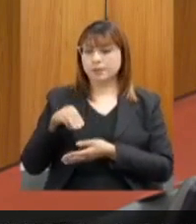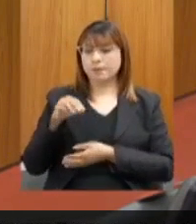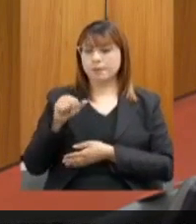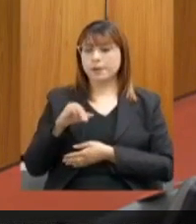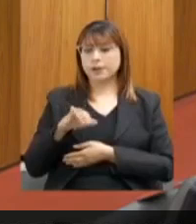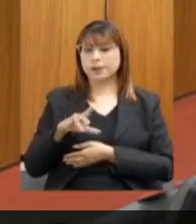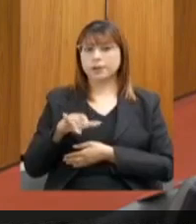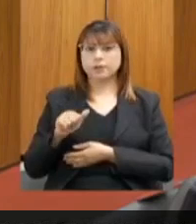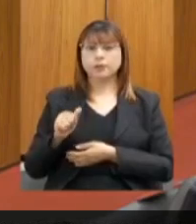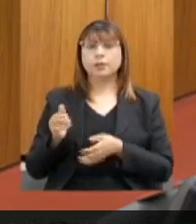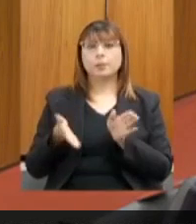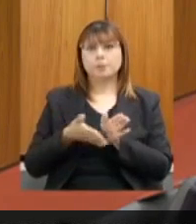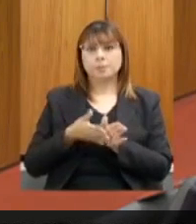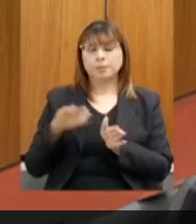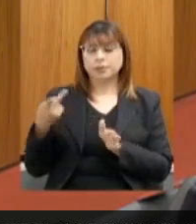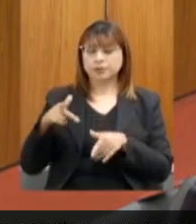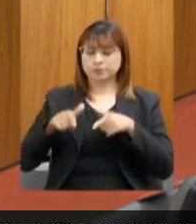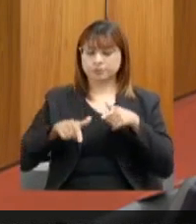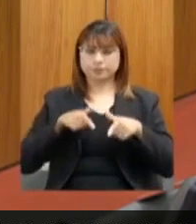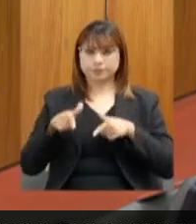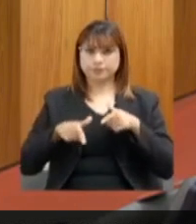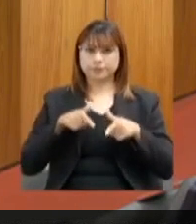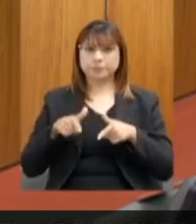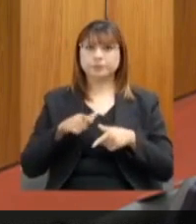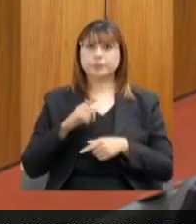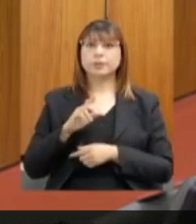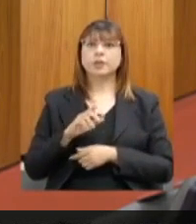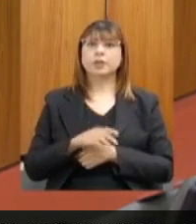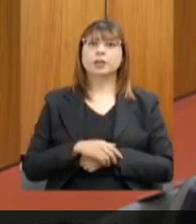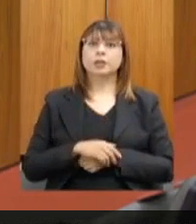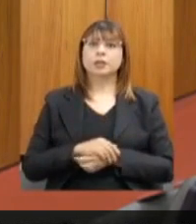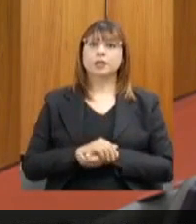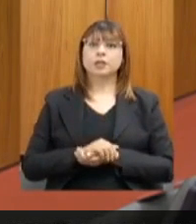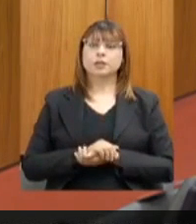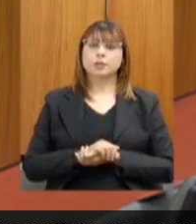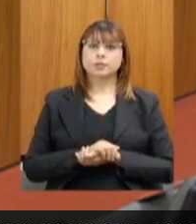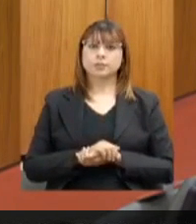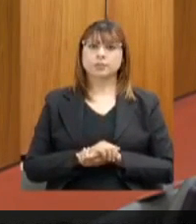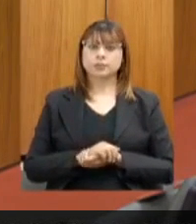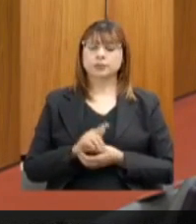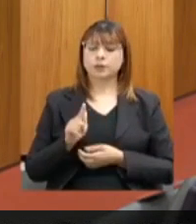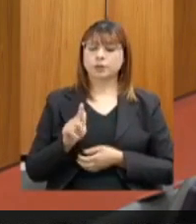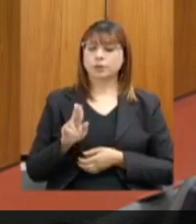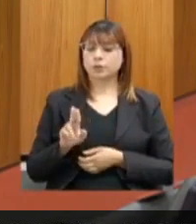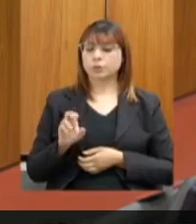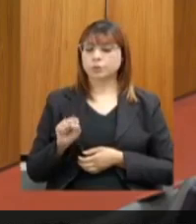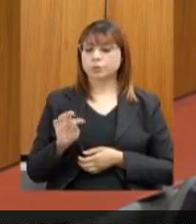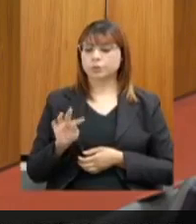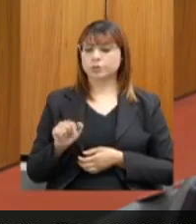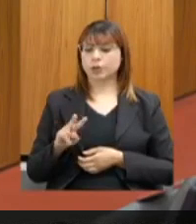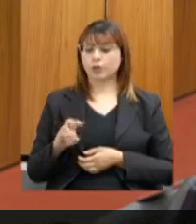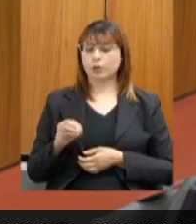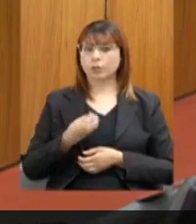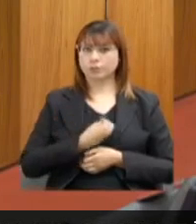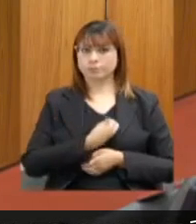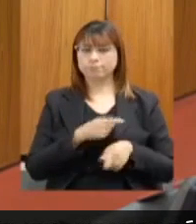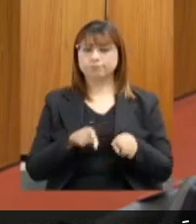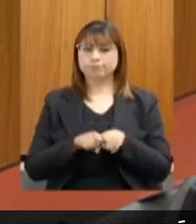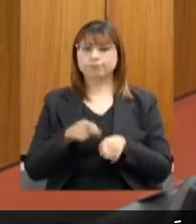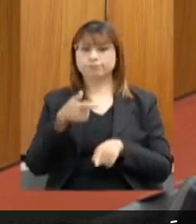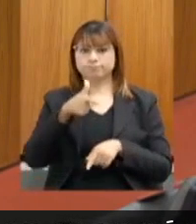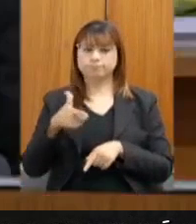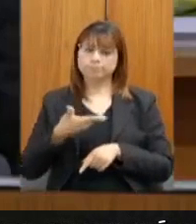quero parabenizar pelo seu trabalho. Gustavo, também presente aqui, aos demais